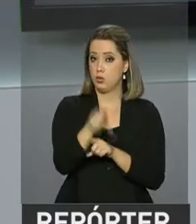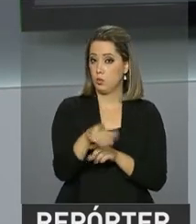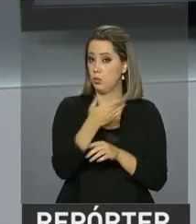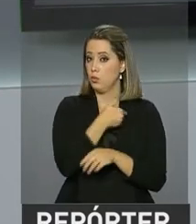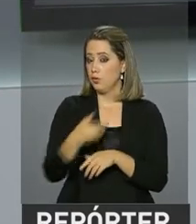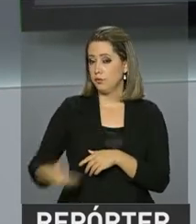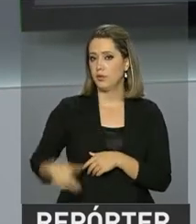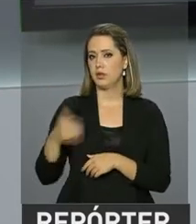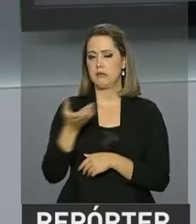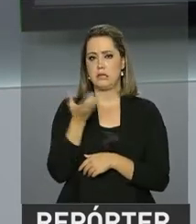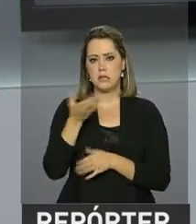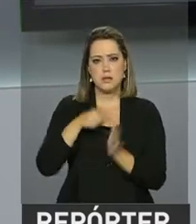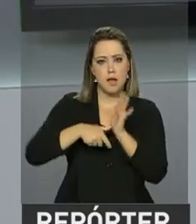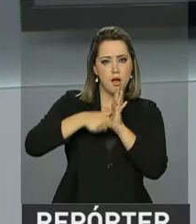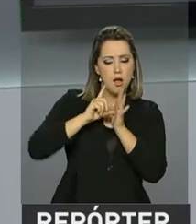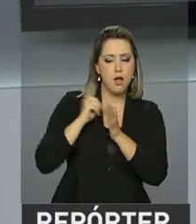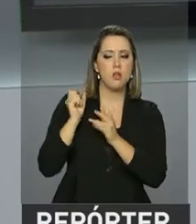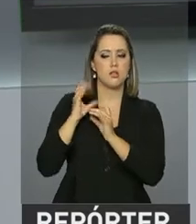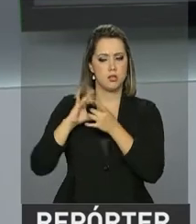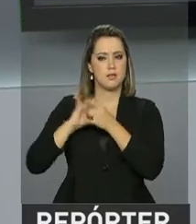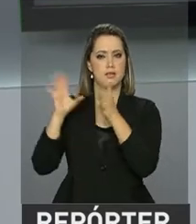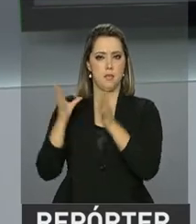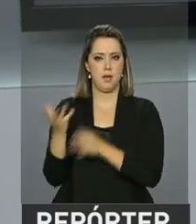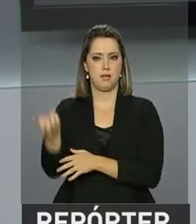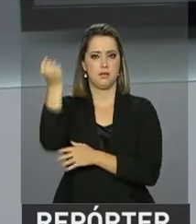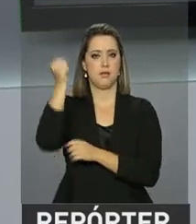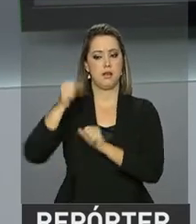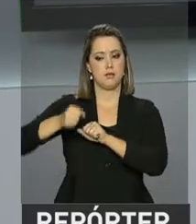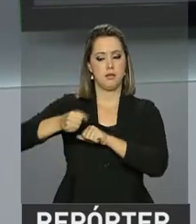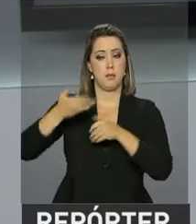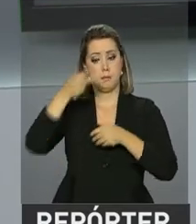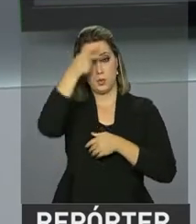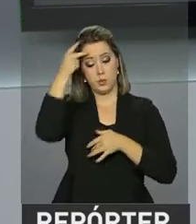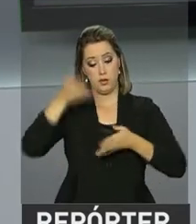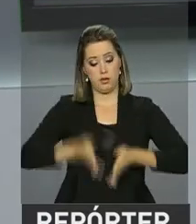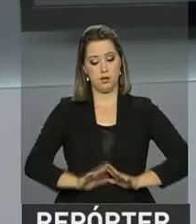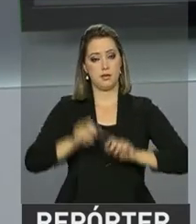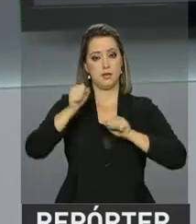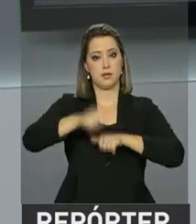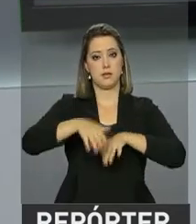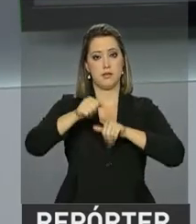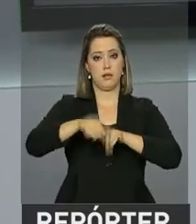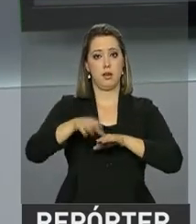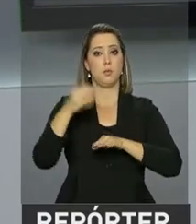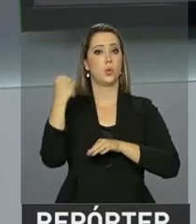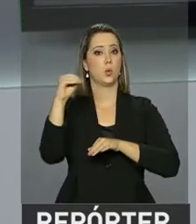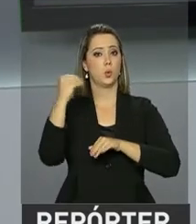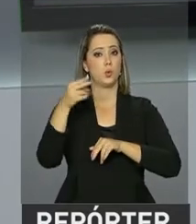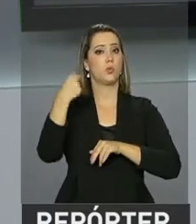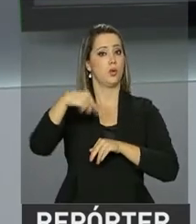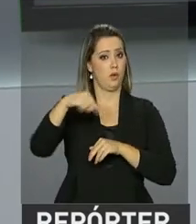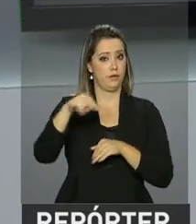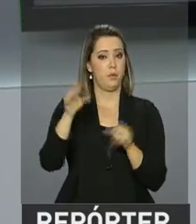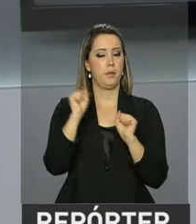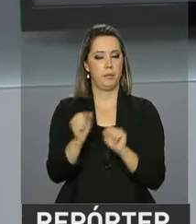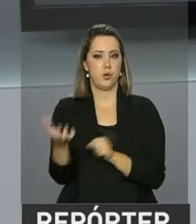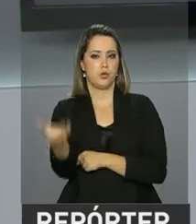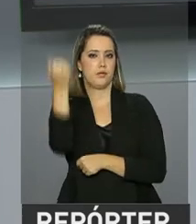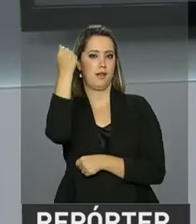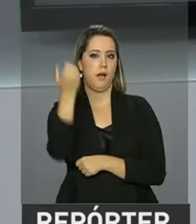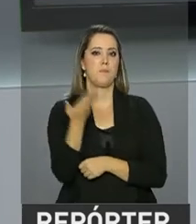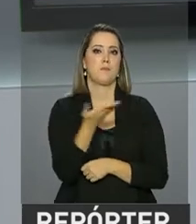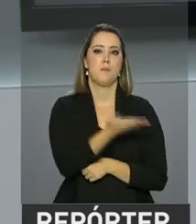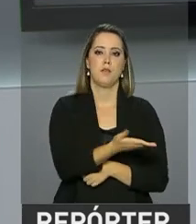o governo decidiu antecipar o saque para os nascidos em setembro, outubro e novembro. Nós vamos, então, até a sede da Caixa, em Brasília,